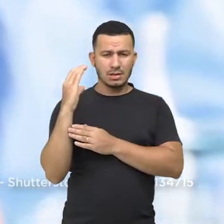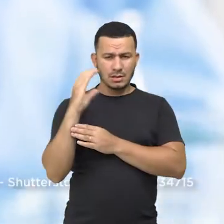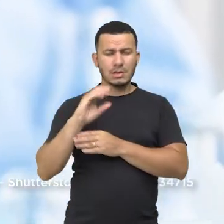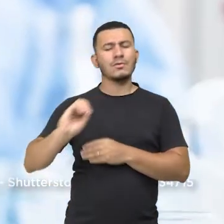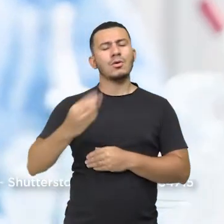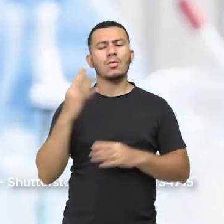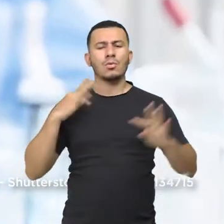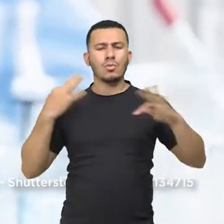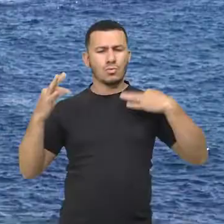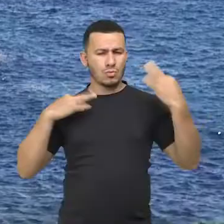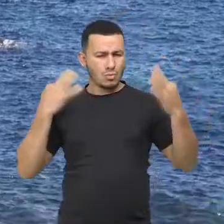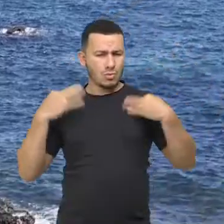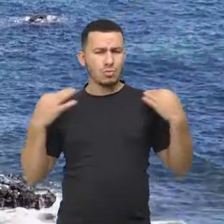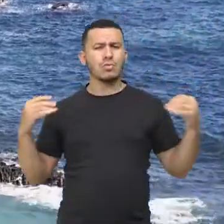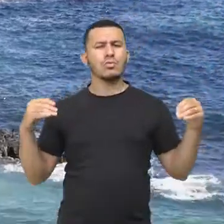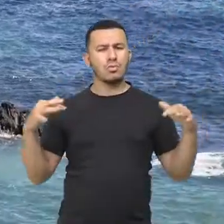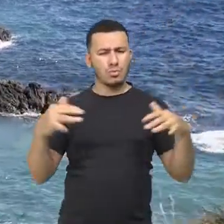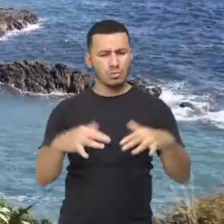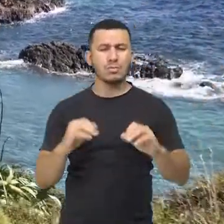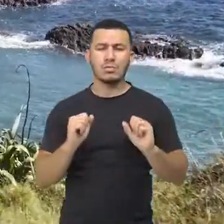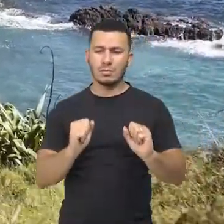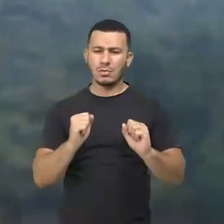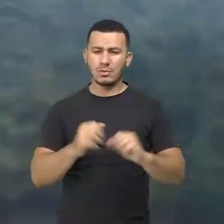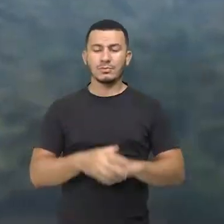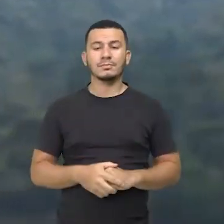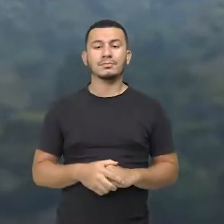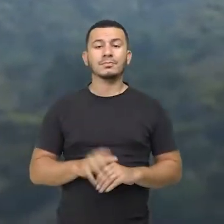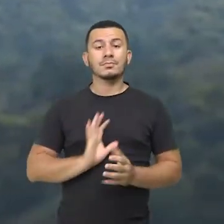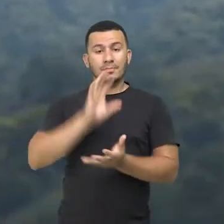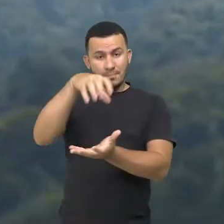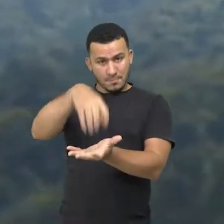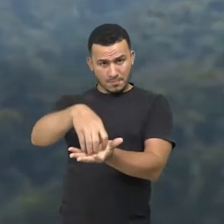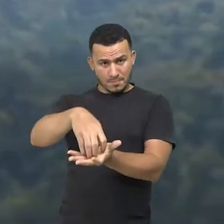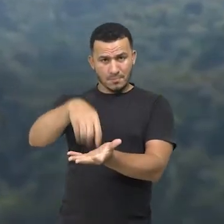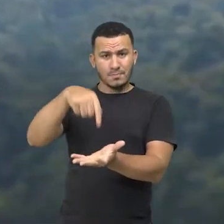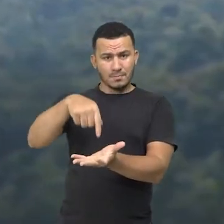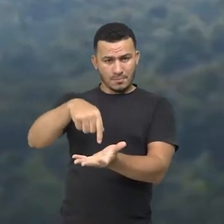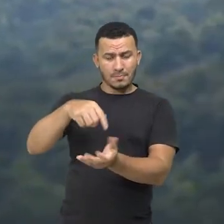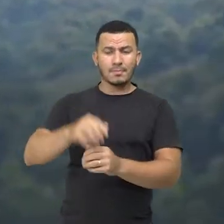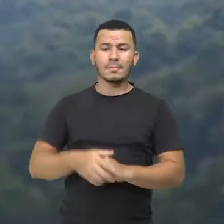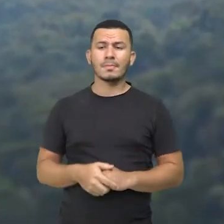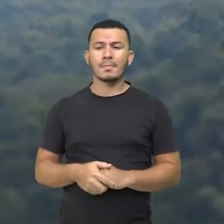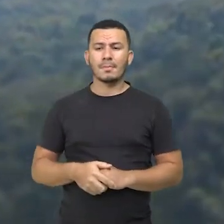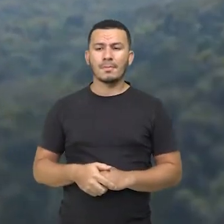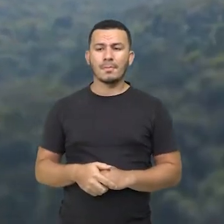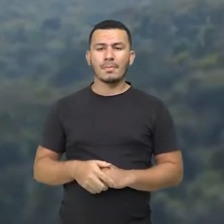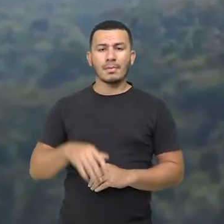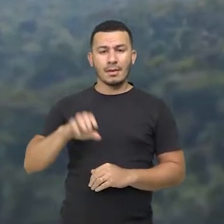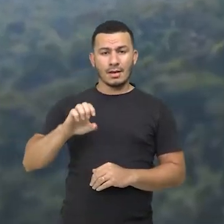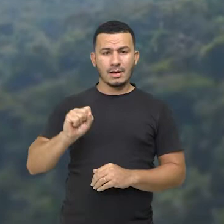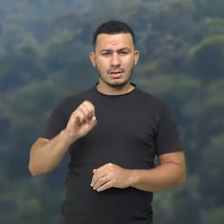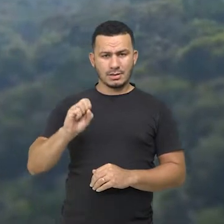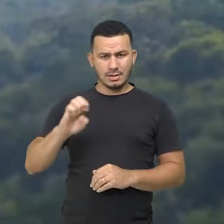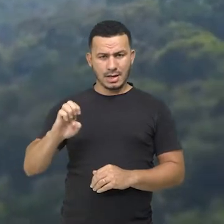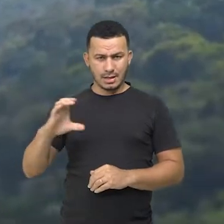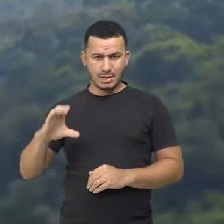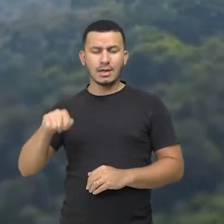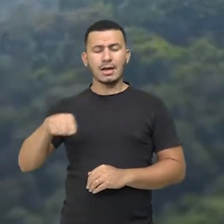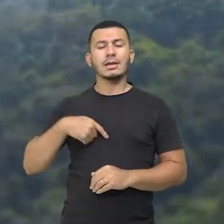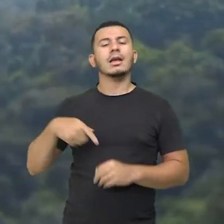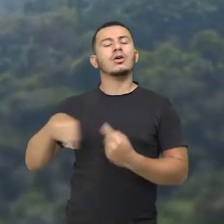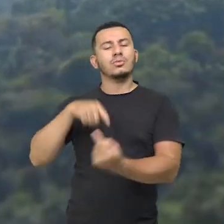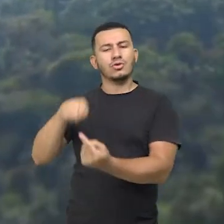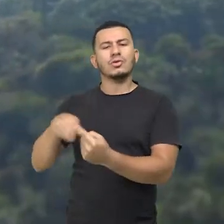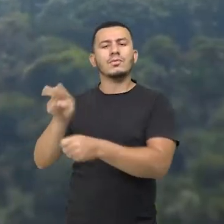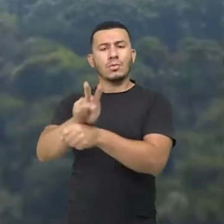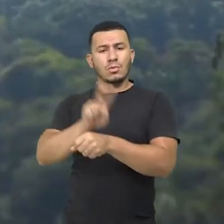turismo ecológico, por exemplo. Estação Ecológica, ESSEC. ESSEC. Tem como objetivo a preservação